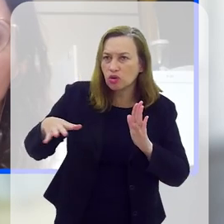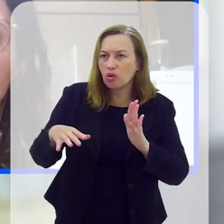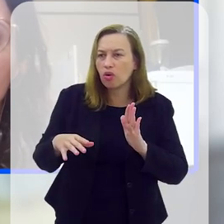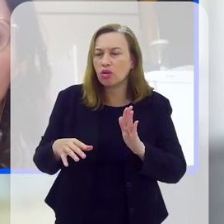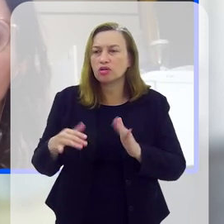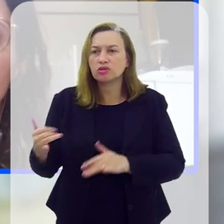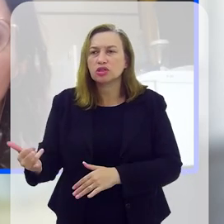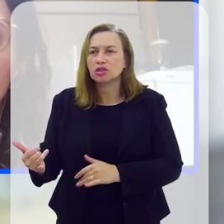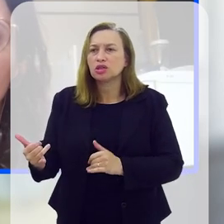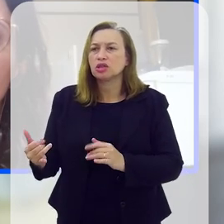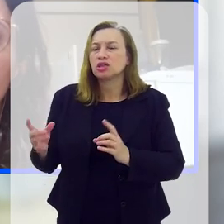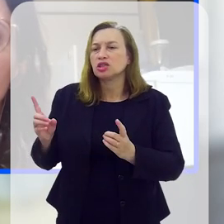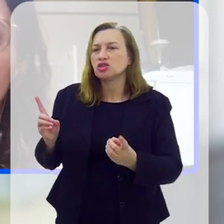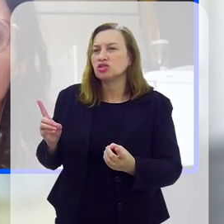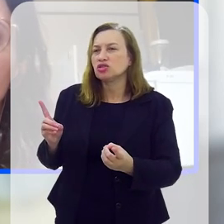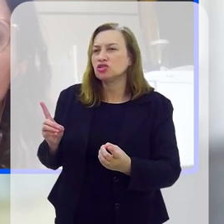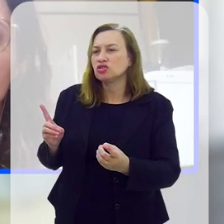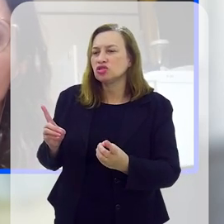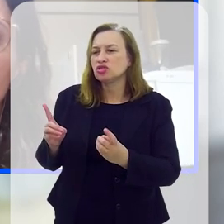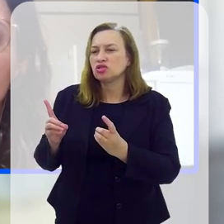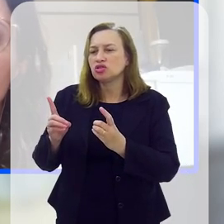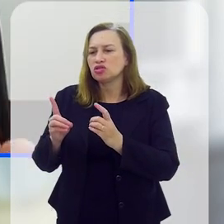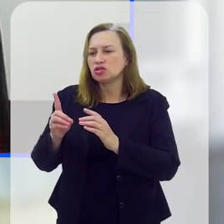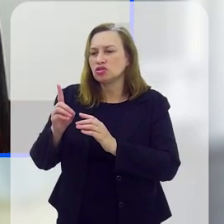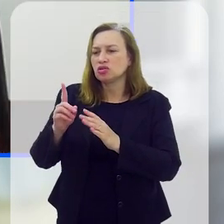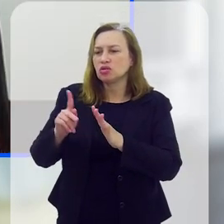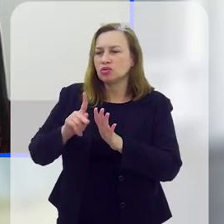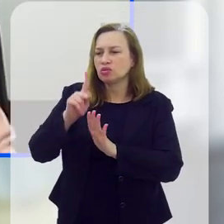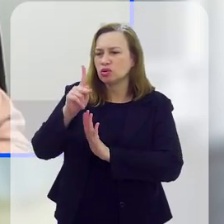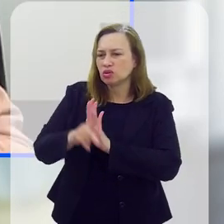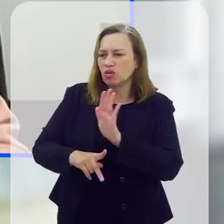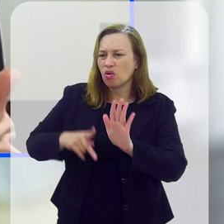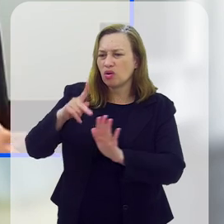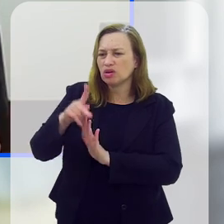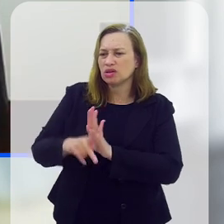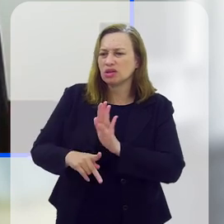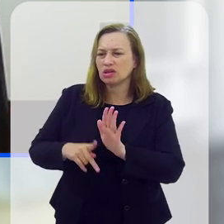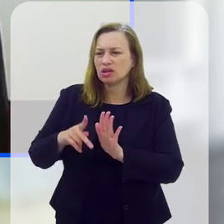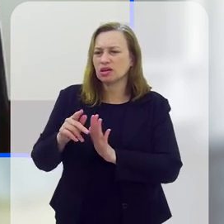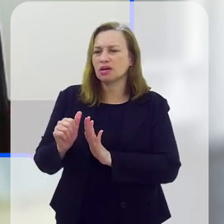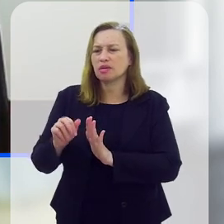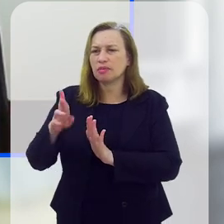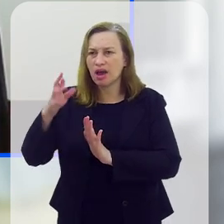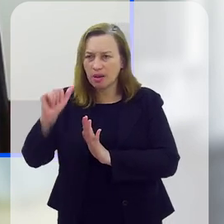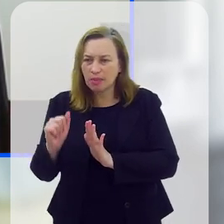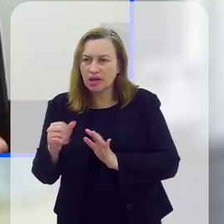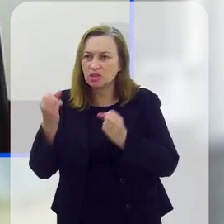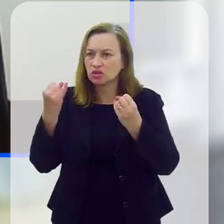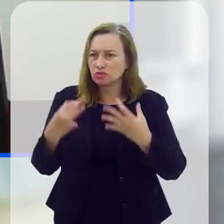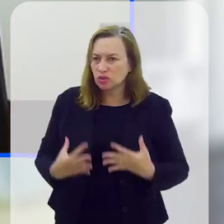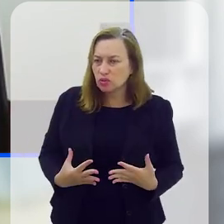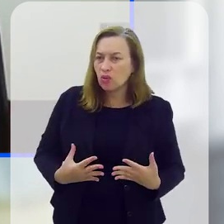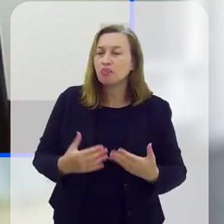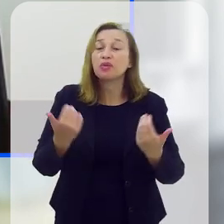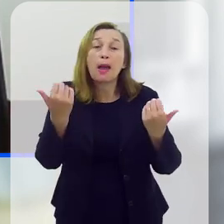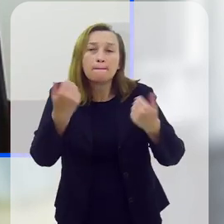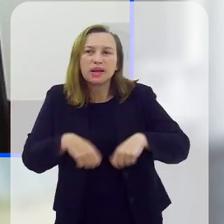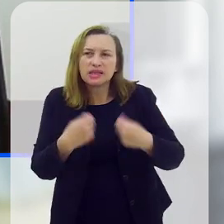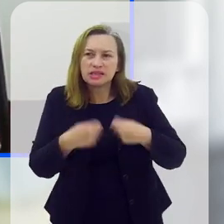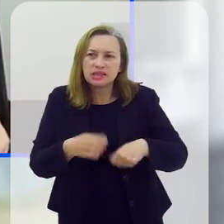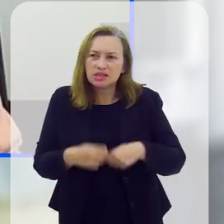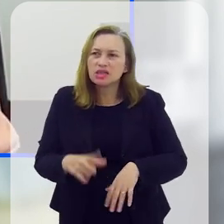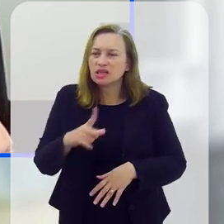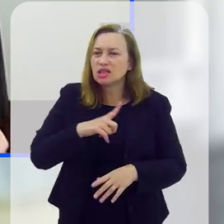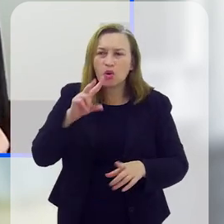apresentar um protocolo de atendimento, que é um crime diferenciado, e a doutora Bárbara colocou aqui com muita riqueza, né?